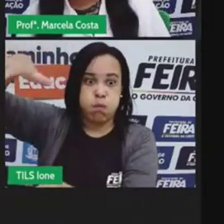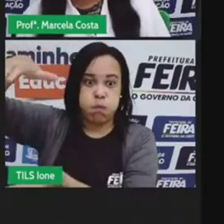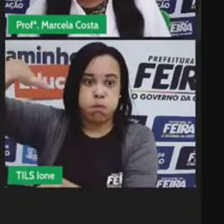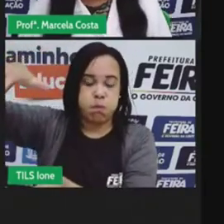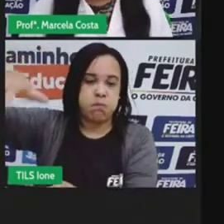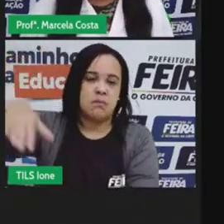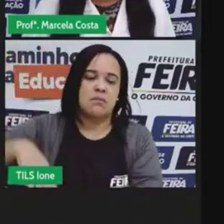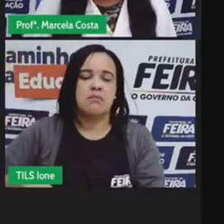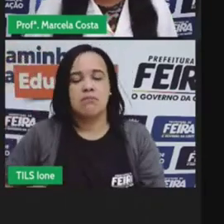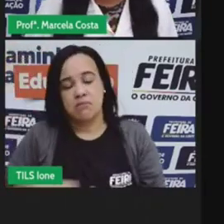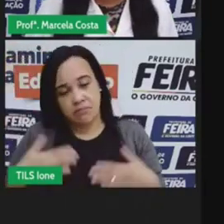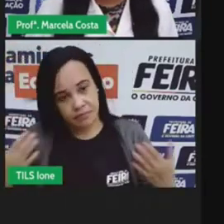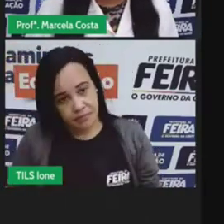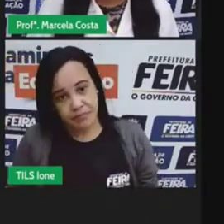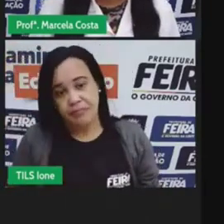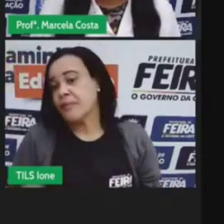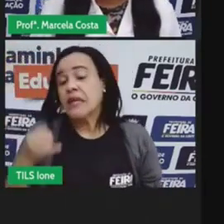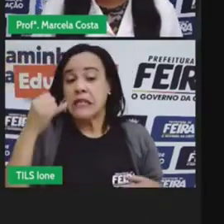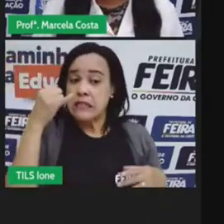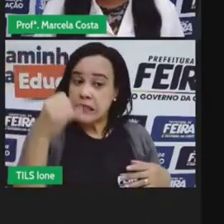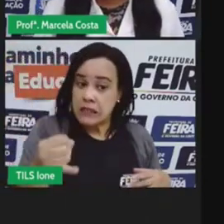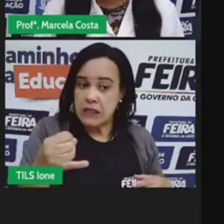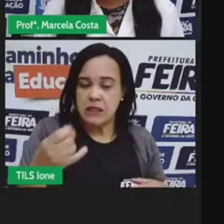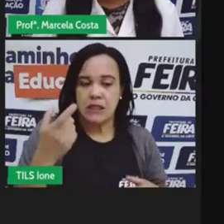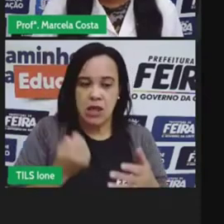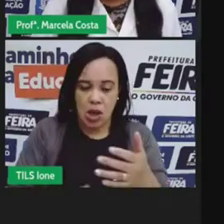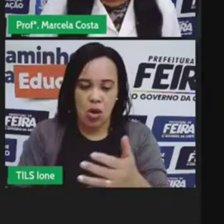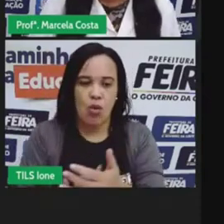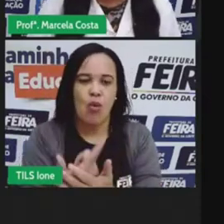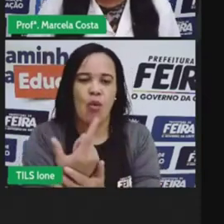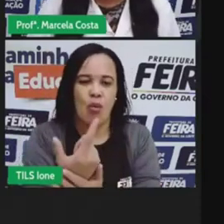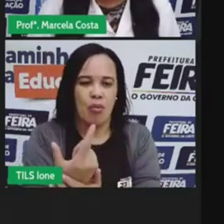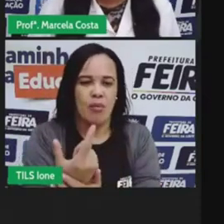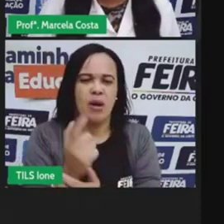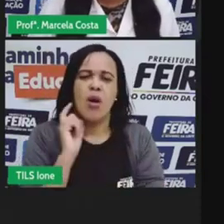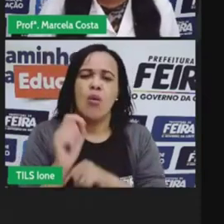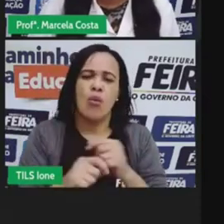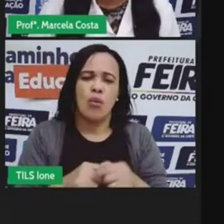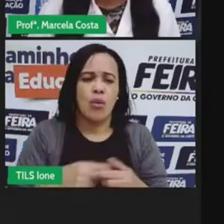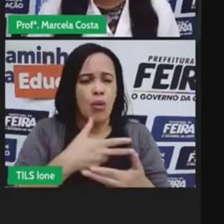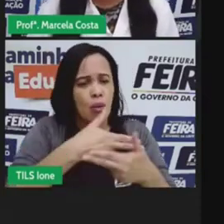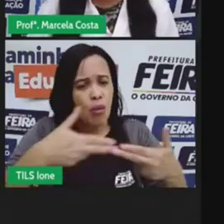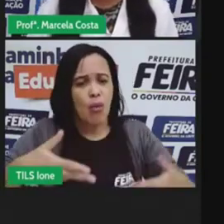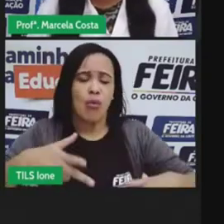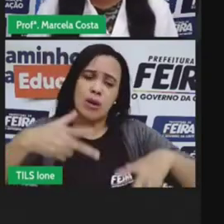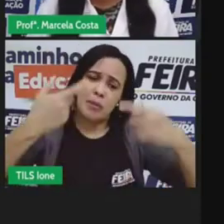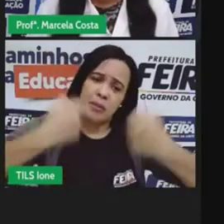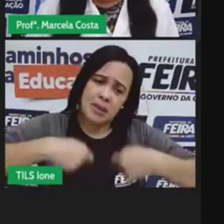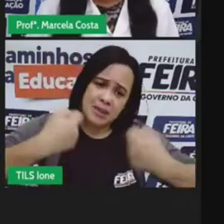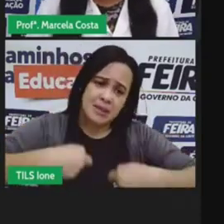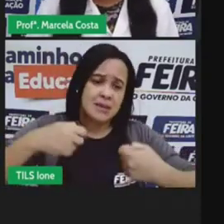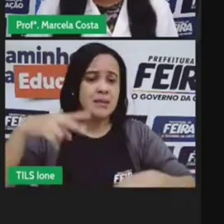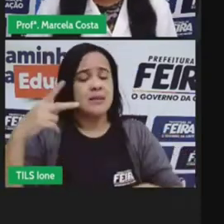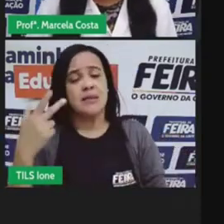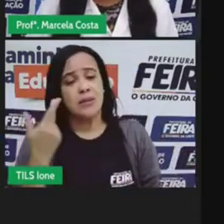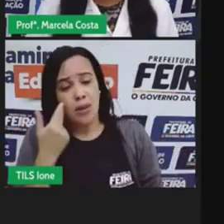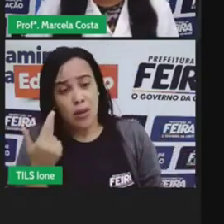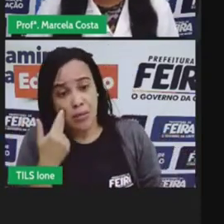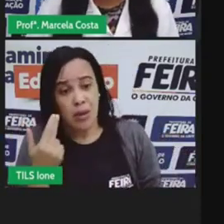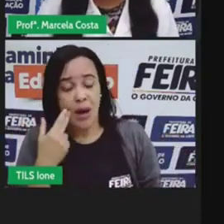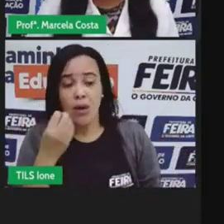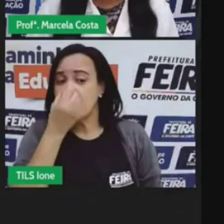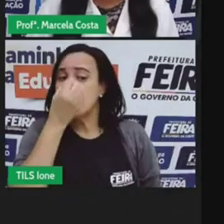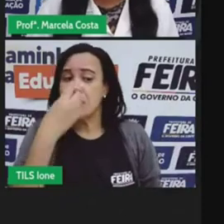compra só o que é necessário você contribui para o equilíbrio ambiental à medida que você deixa de